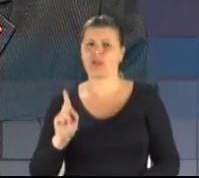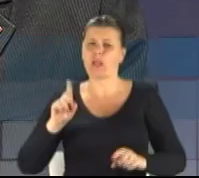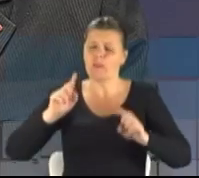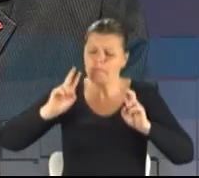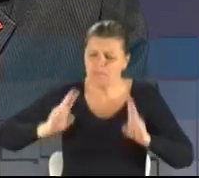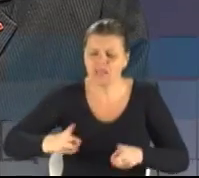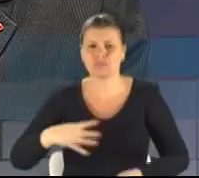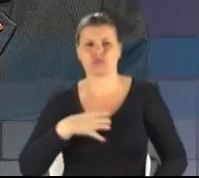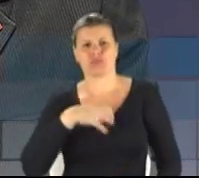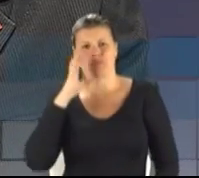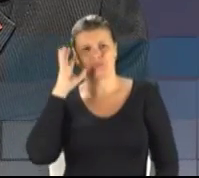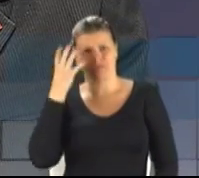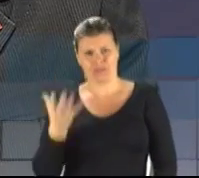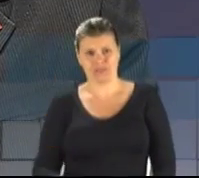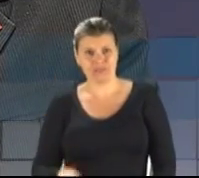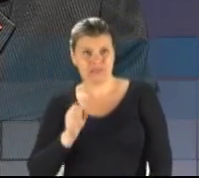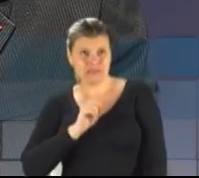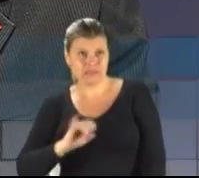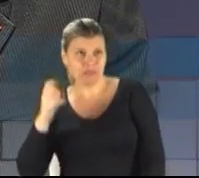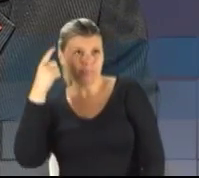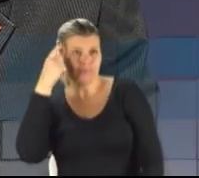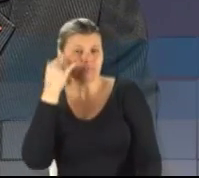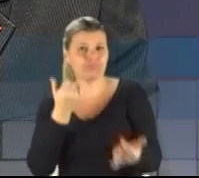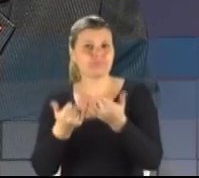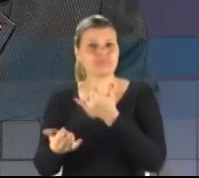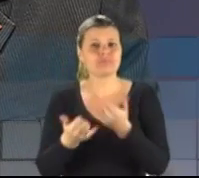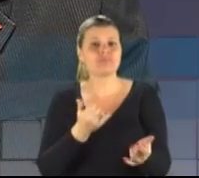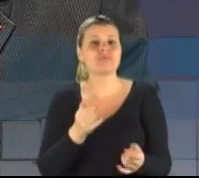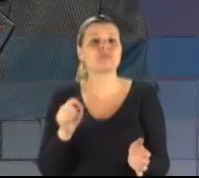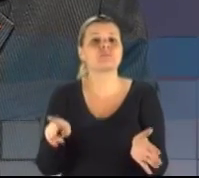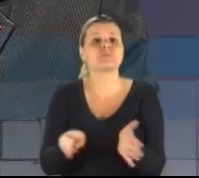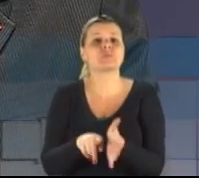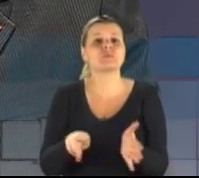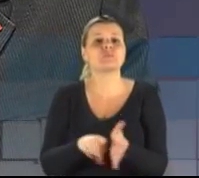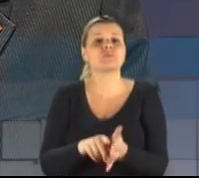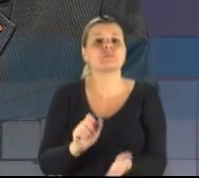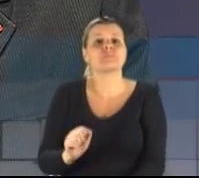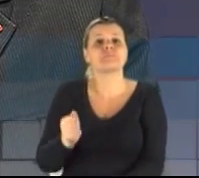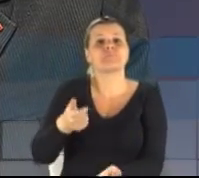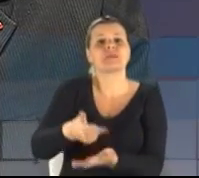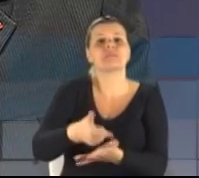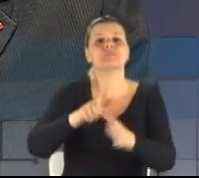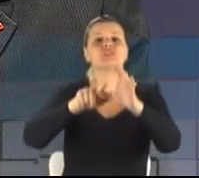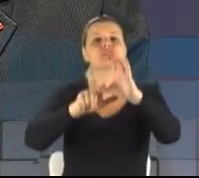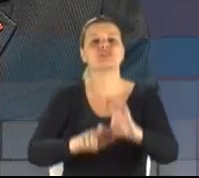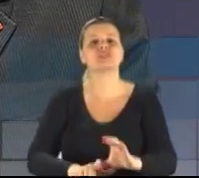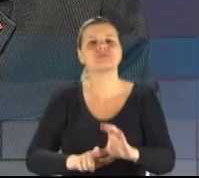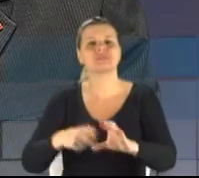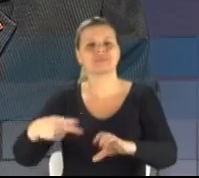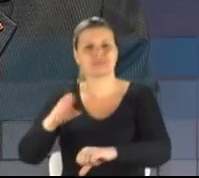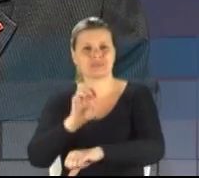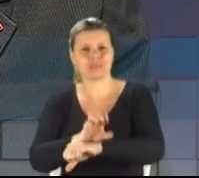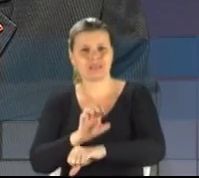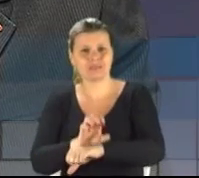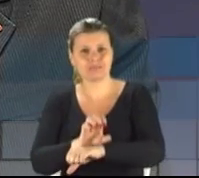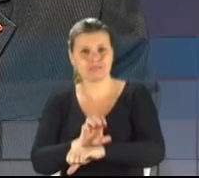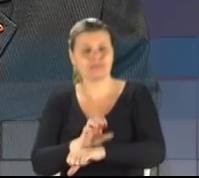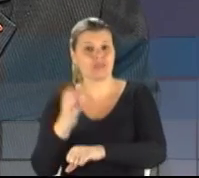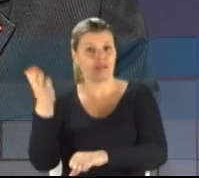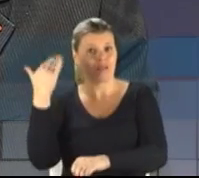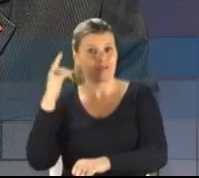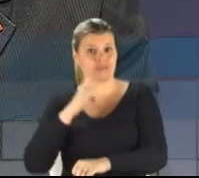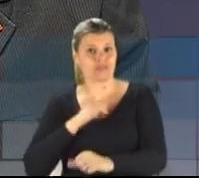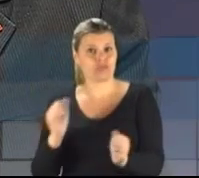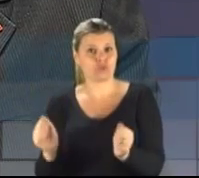solução. Se forem pensar, por exemplo, no que se refere ao pagamento da dívida, estavam juntos os dois